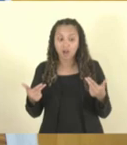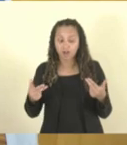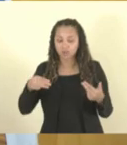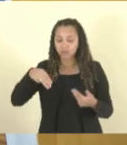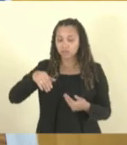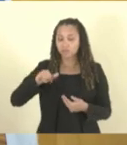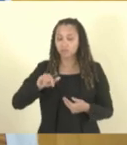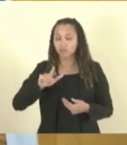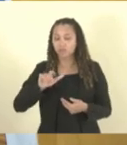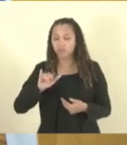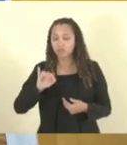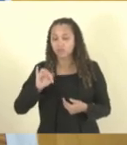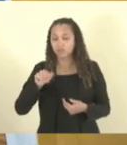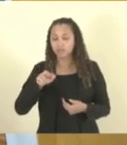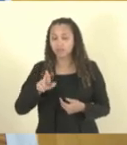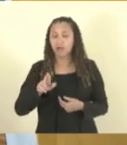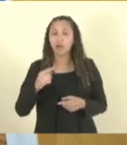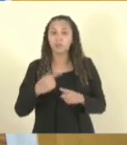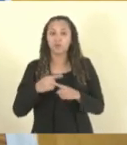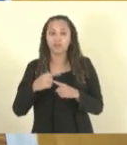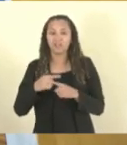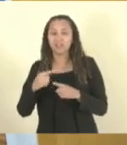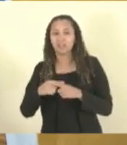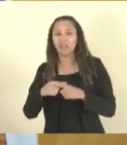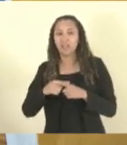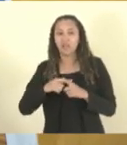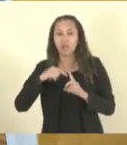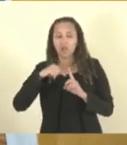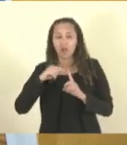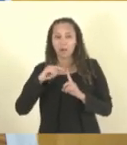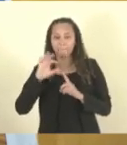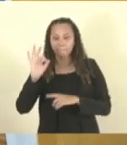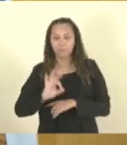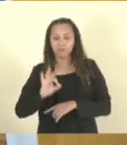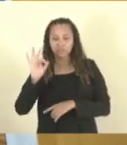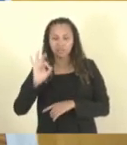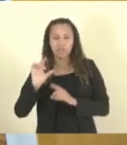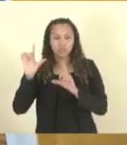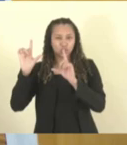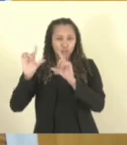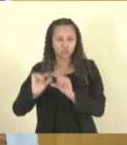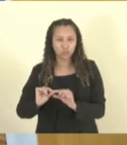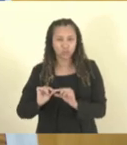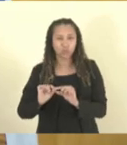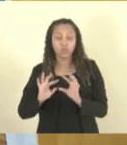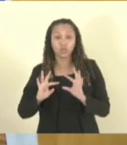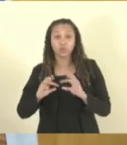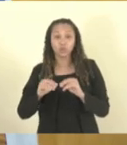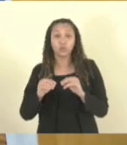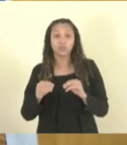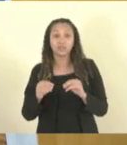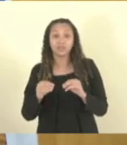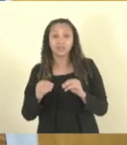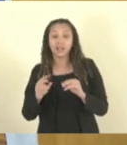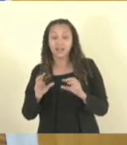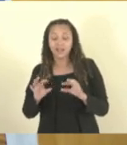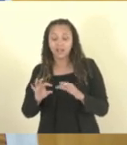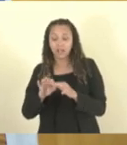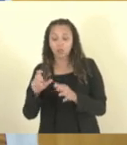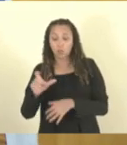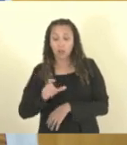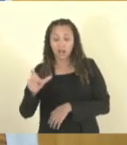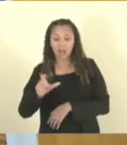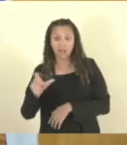tendo suas margens consignáveis reduzidas e todos eles vinculados a um cartão que,